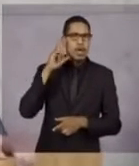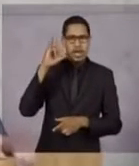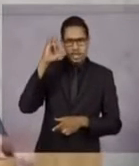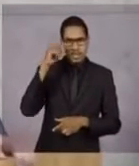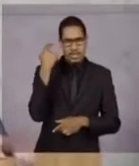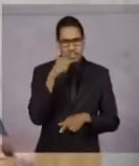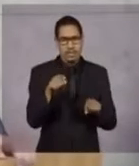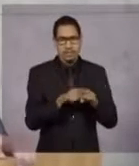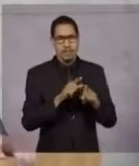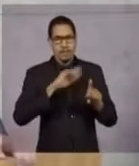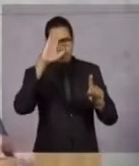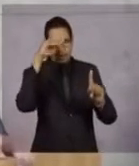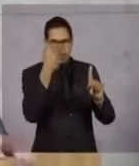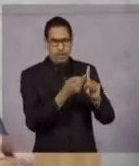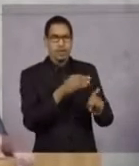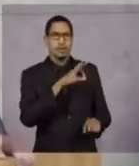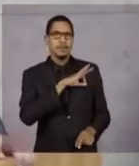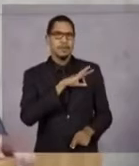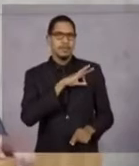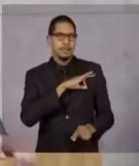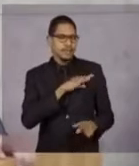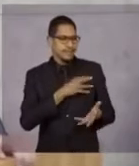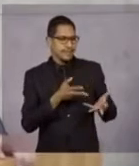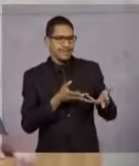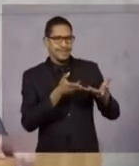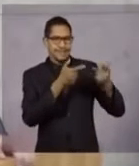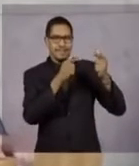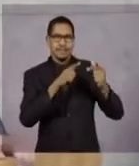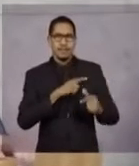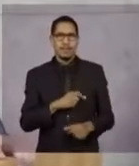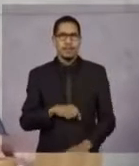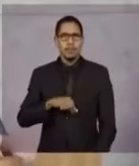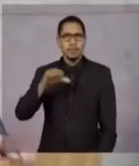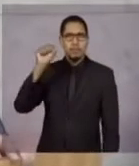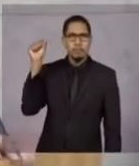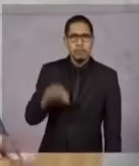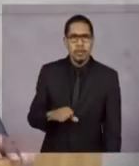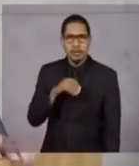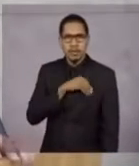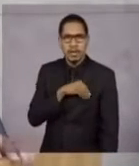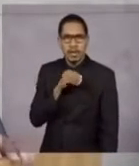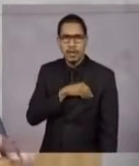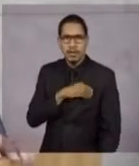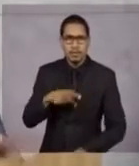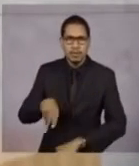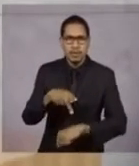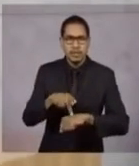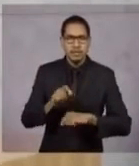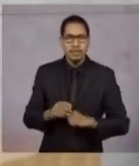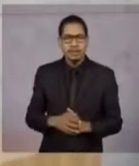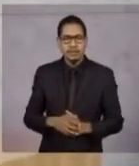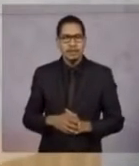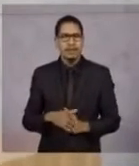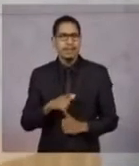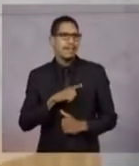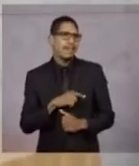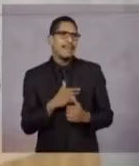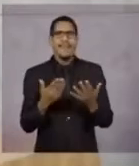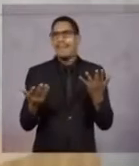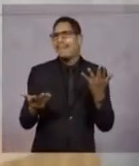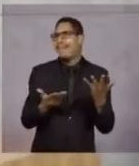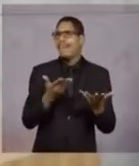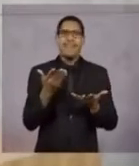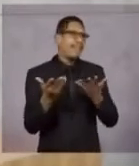ele homenageando os policiais, que tem o pior salário do país, dando desculpas